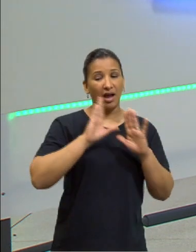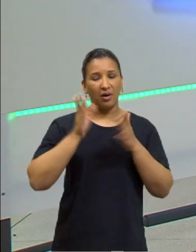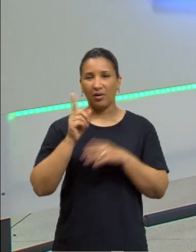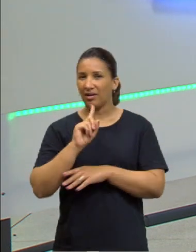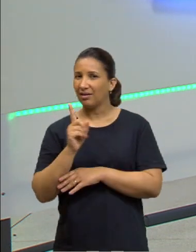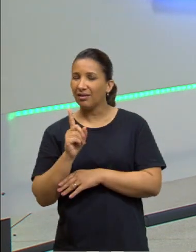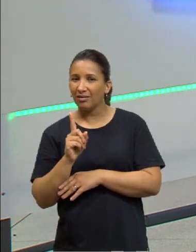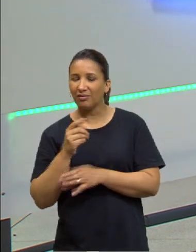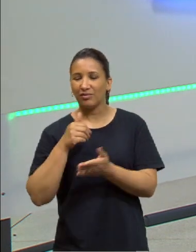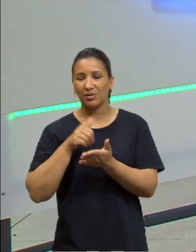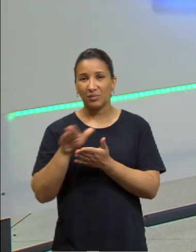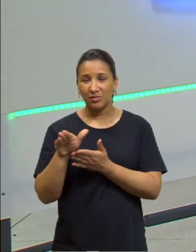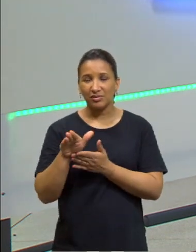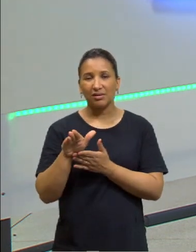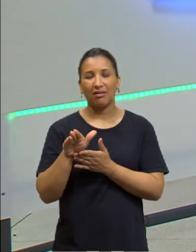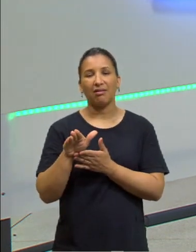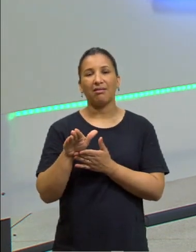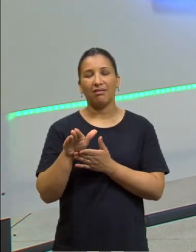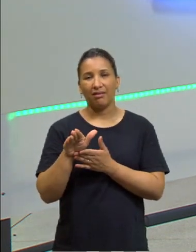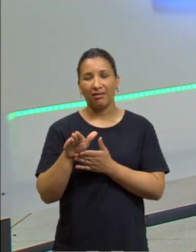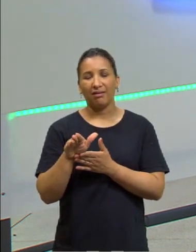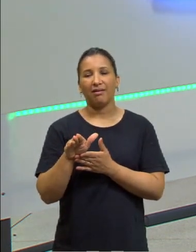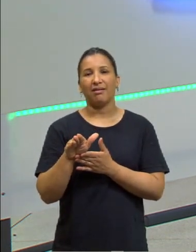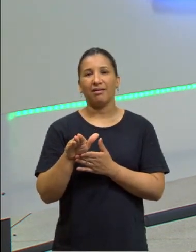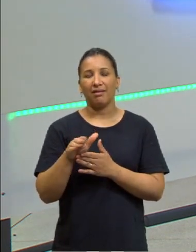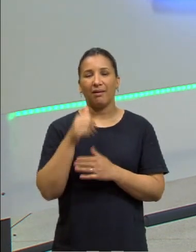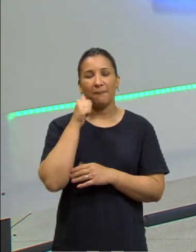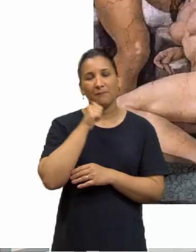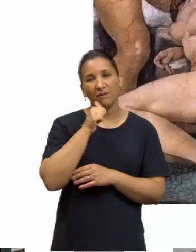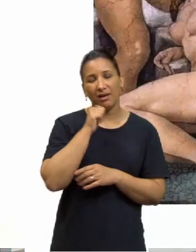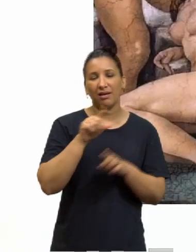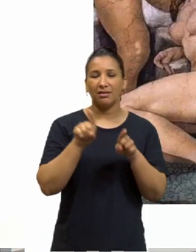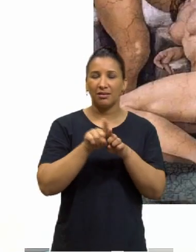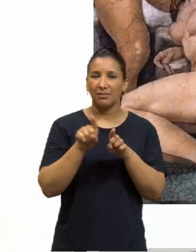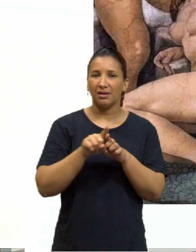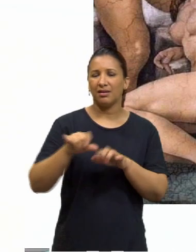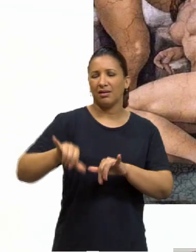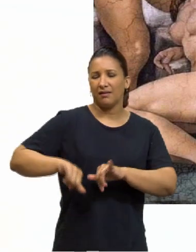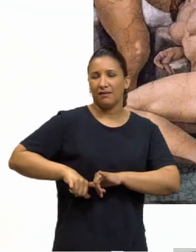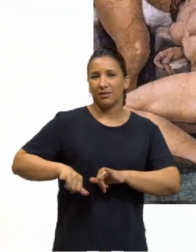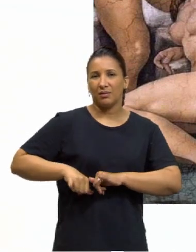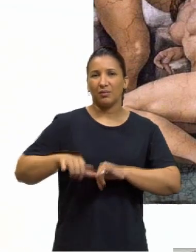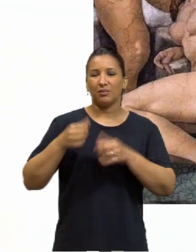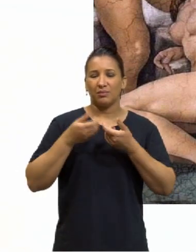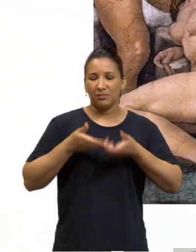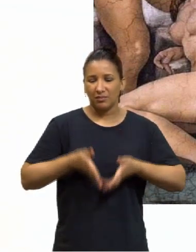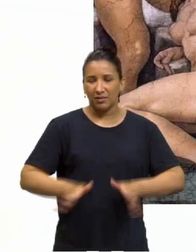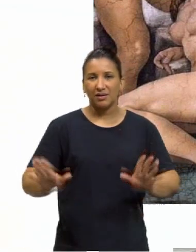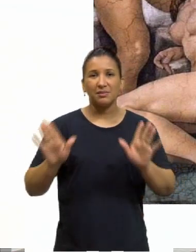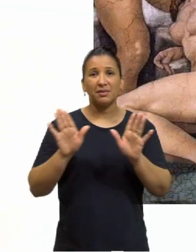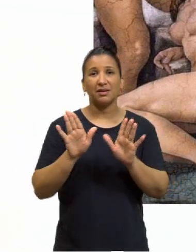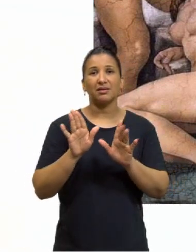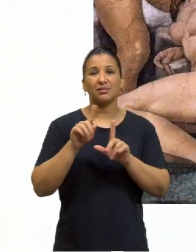Eva então começou a ter as dores do parto, teve aí um